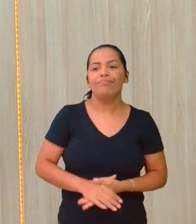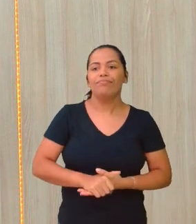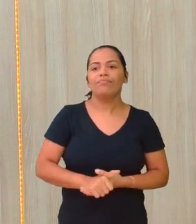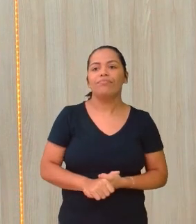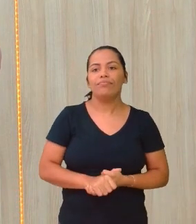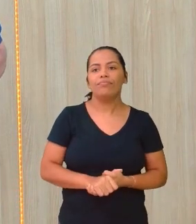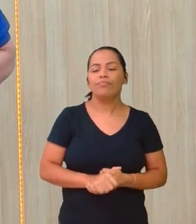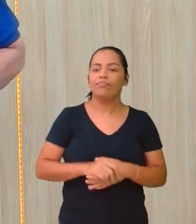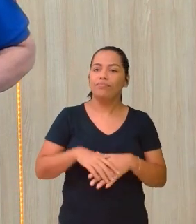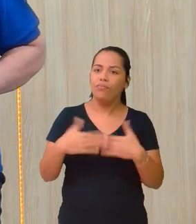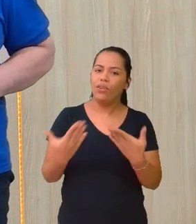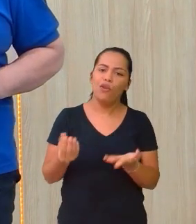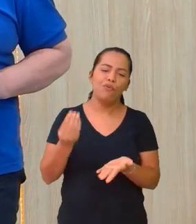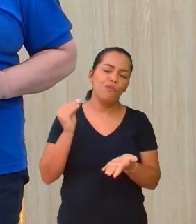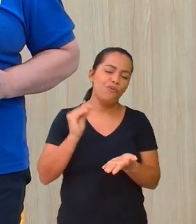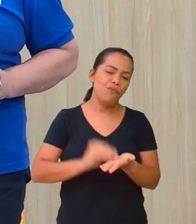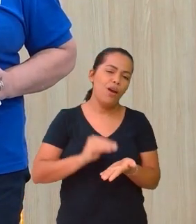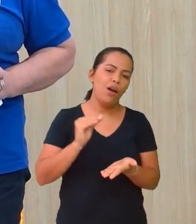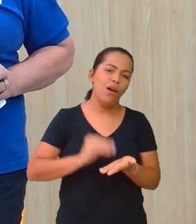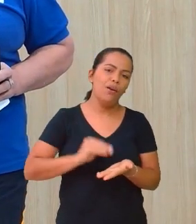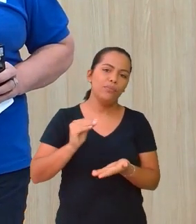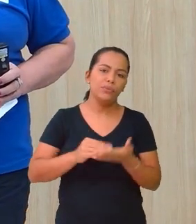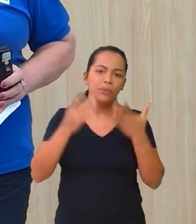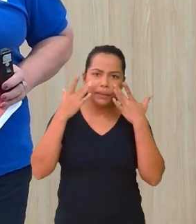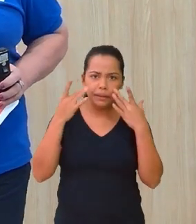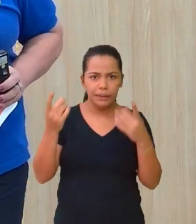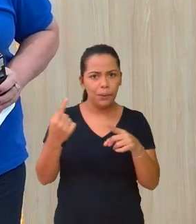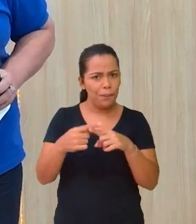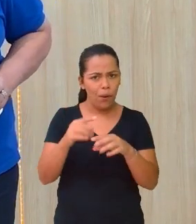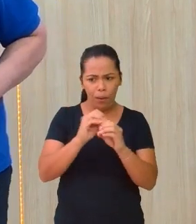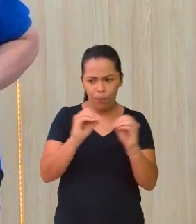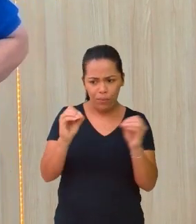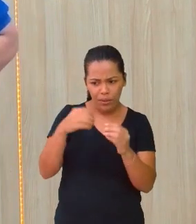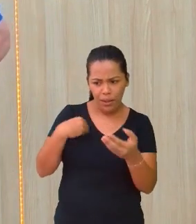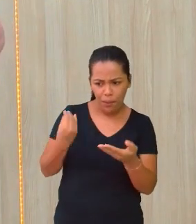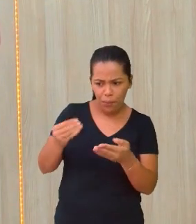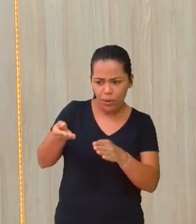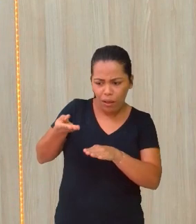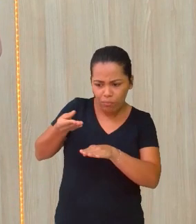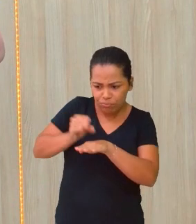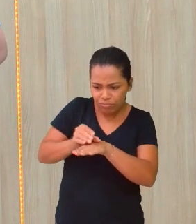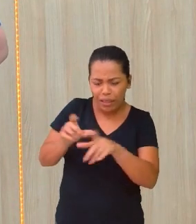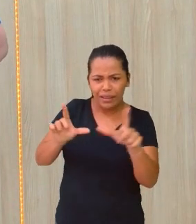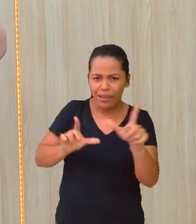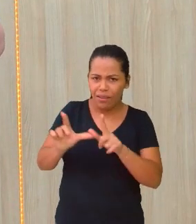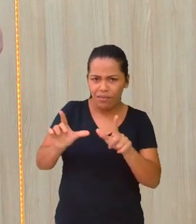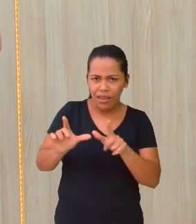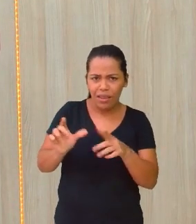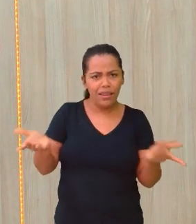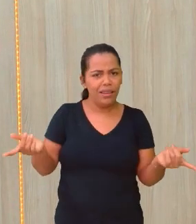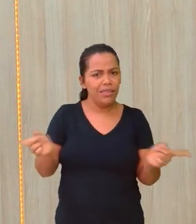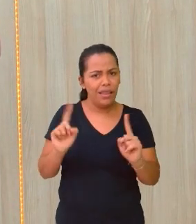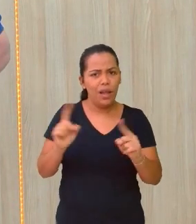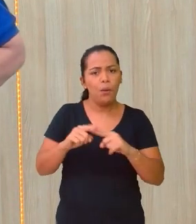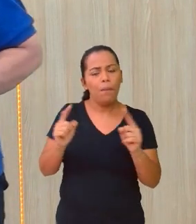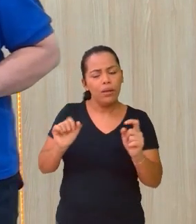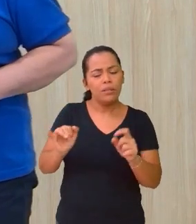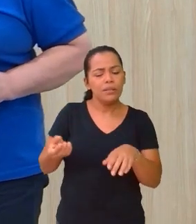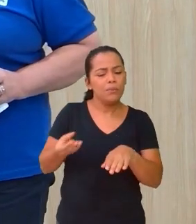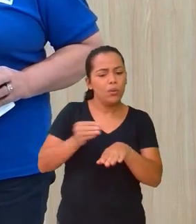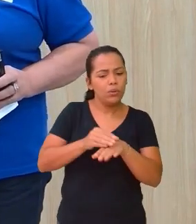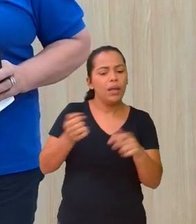Aqui em cima de um carro, do bagageiro de um carro e se colocasse, vai colocar aí com ele preso. Então,